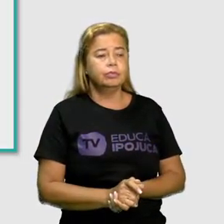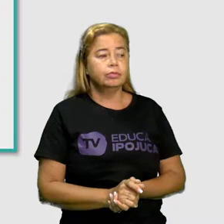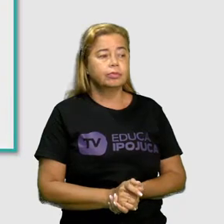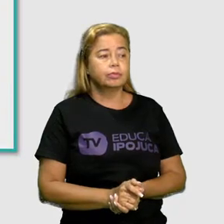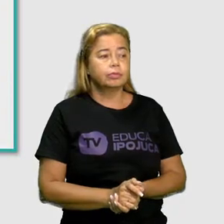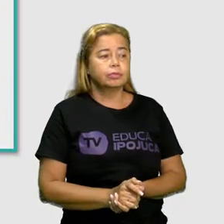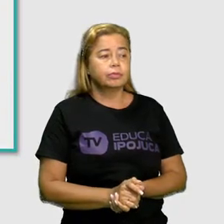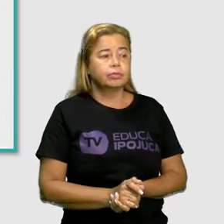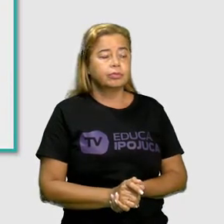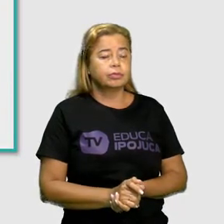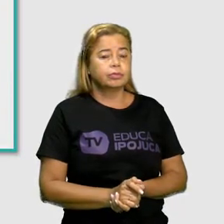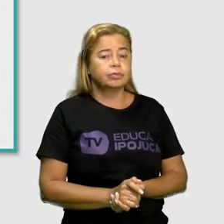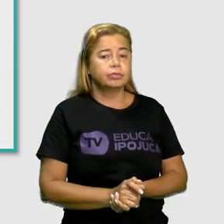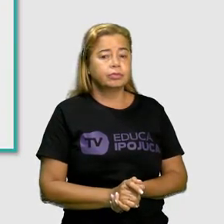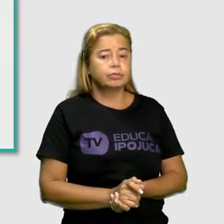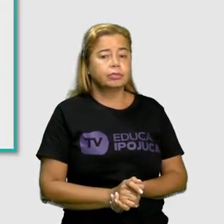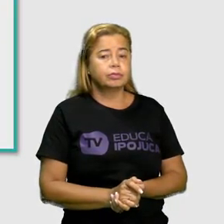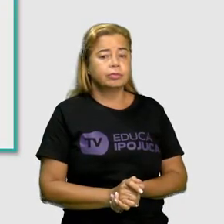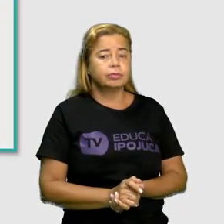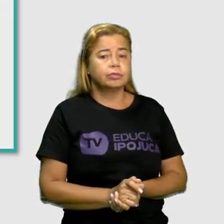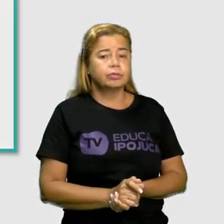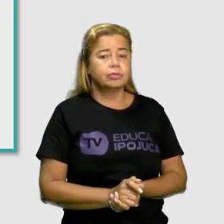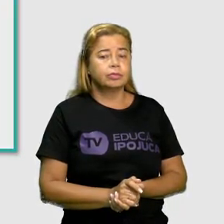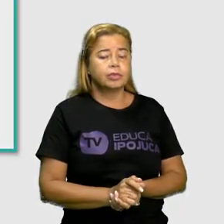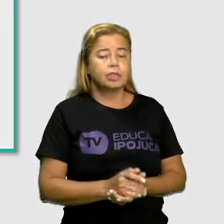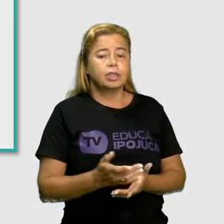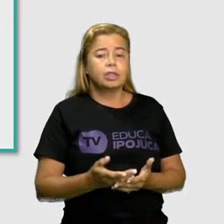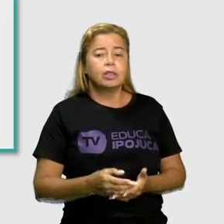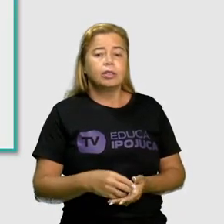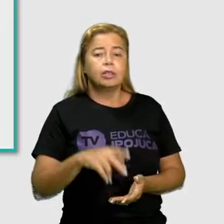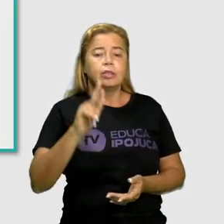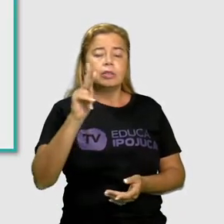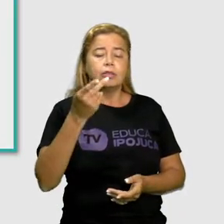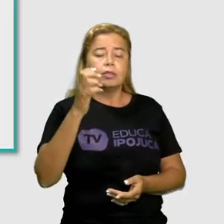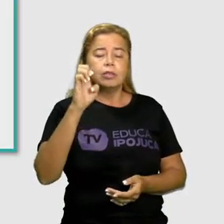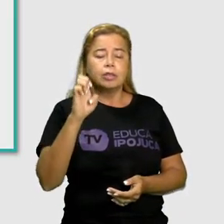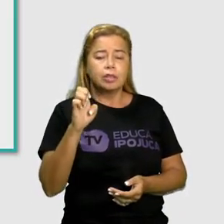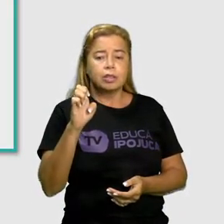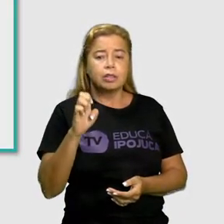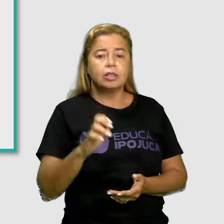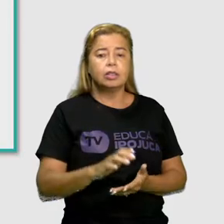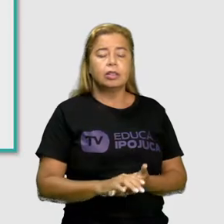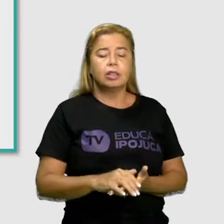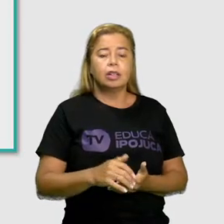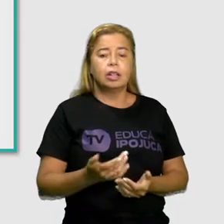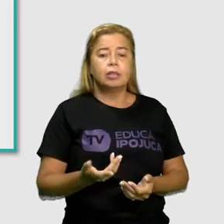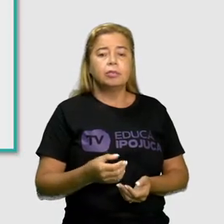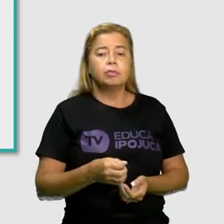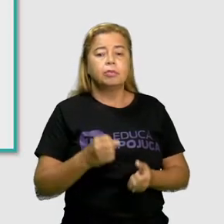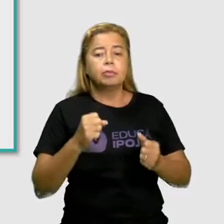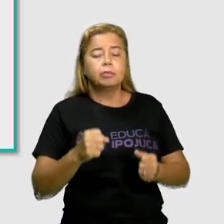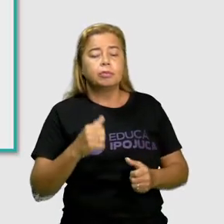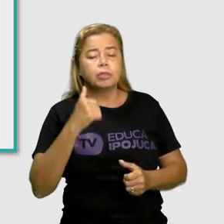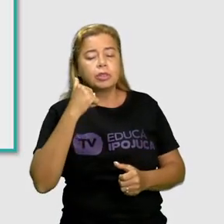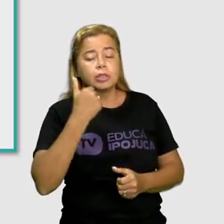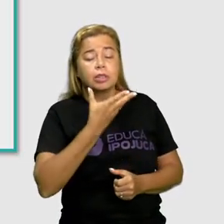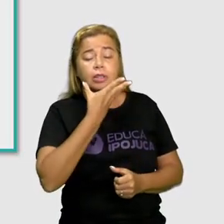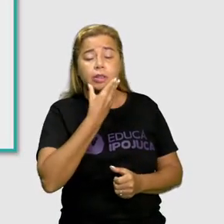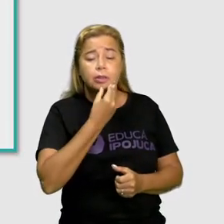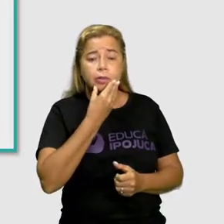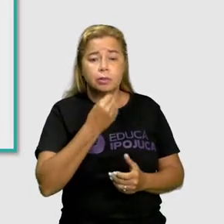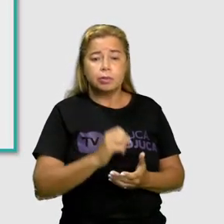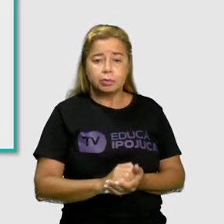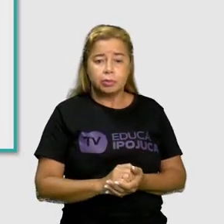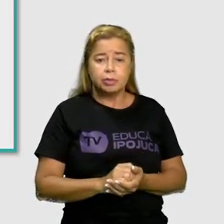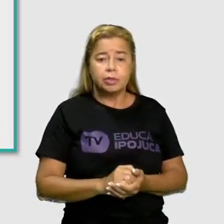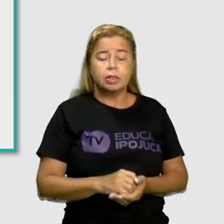você. He vai ser ele. E she nós vamos traduzir como ela. Aí eu